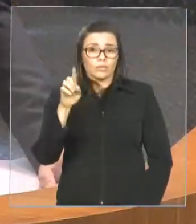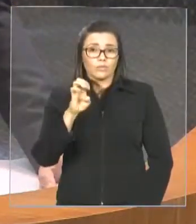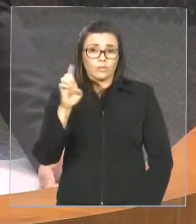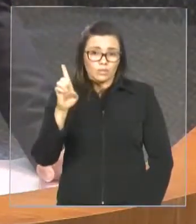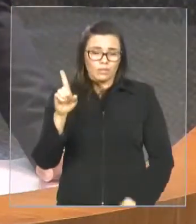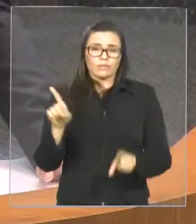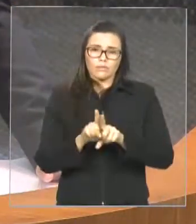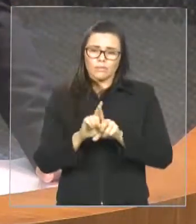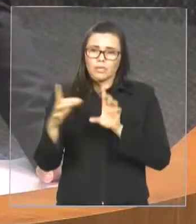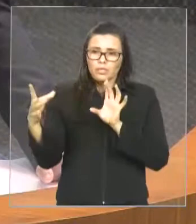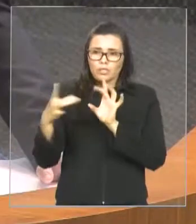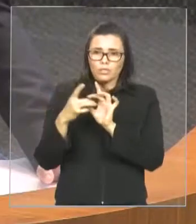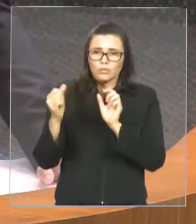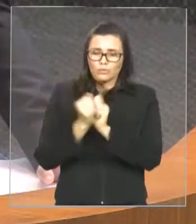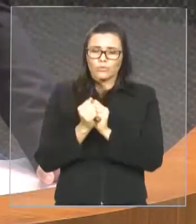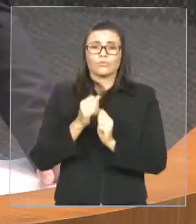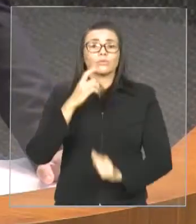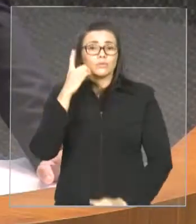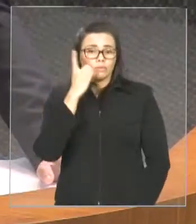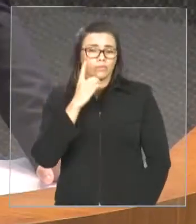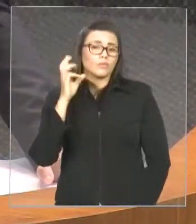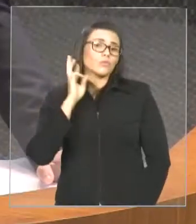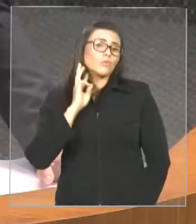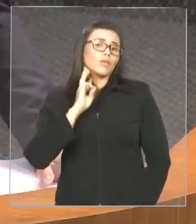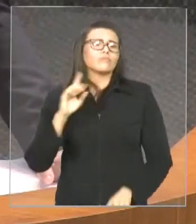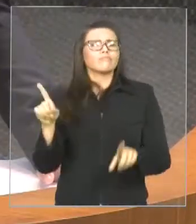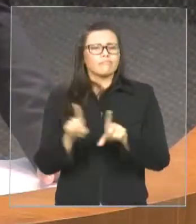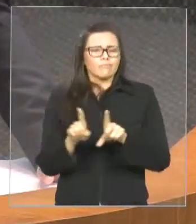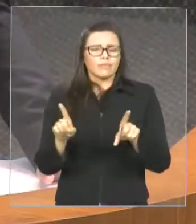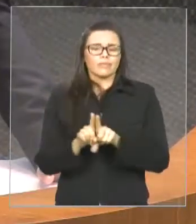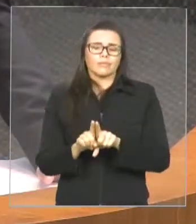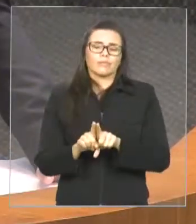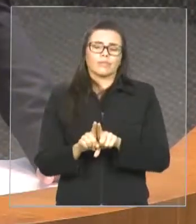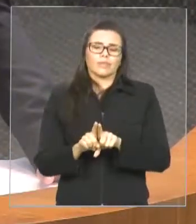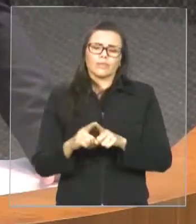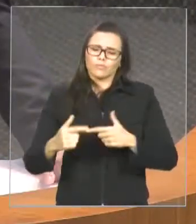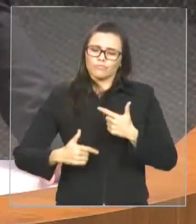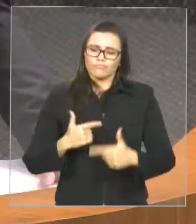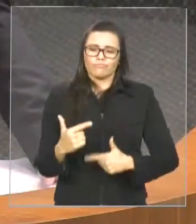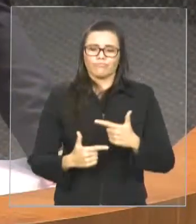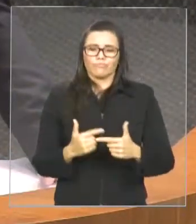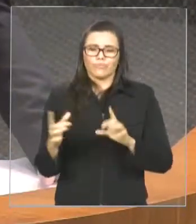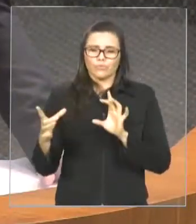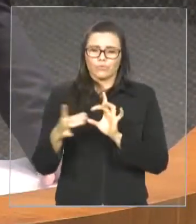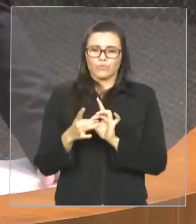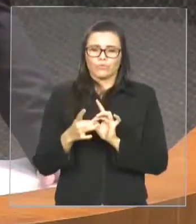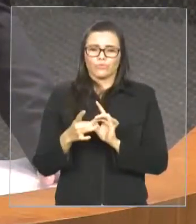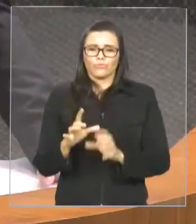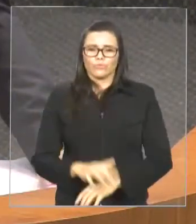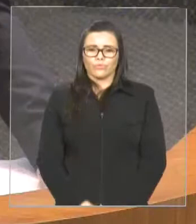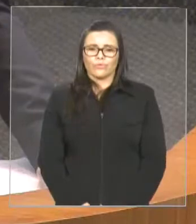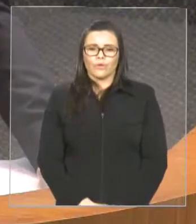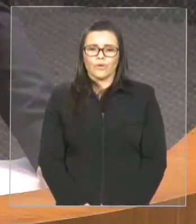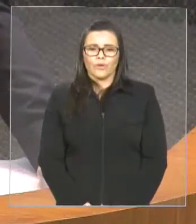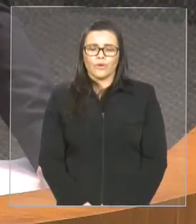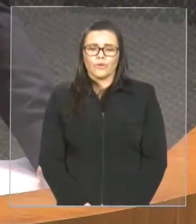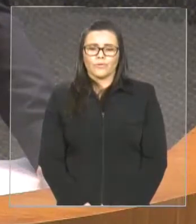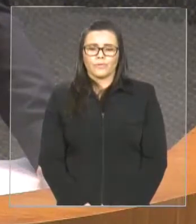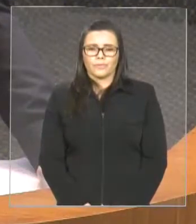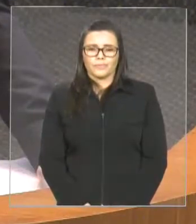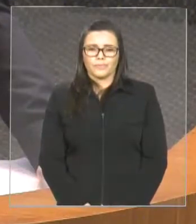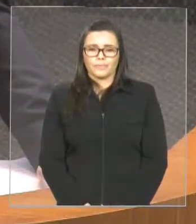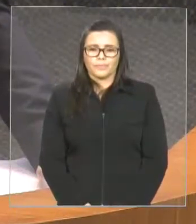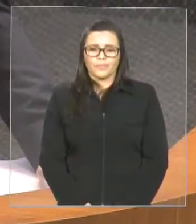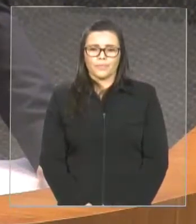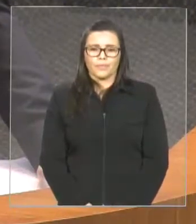É muito importante, deputado Hélito do Curso, que está aqui, também faz parte dessa frente. Agradecer aos colegas por ter me dado a oportunidade de também participar